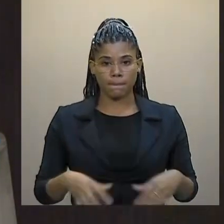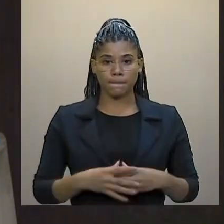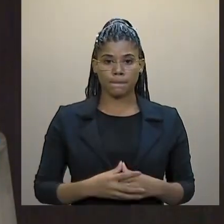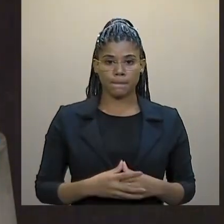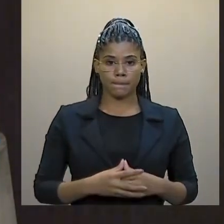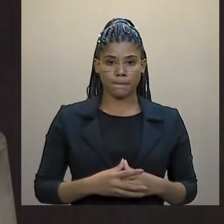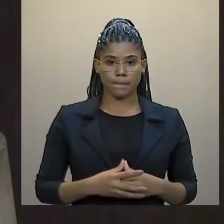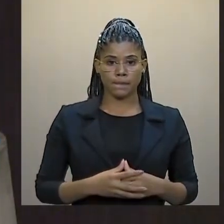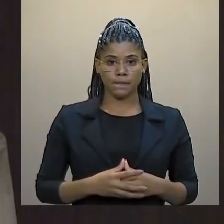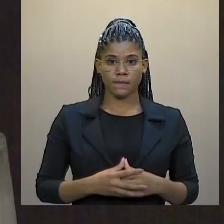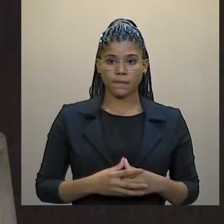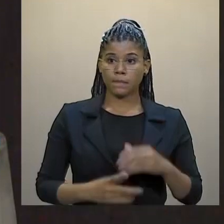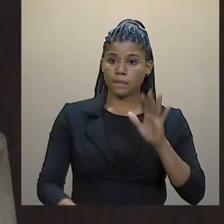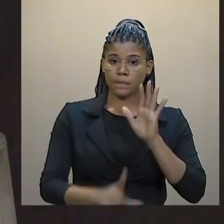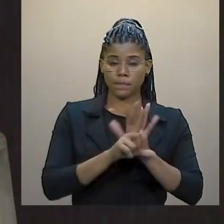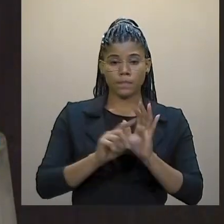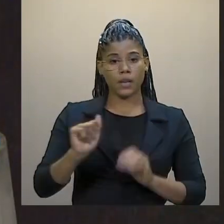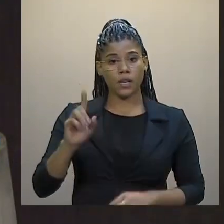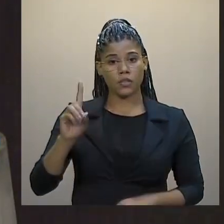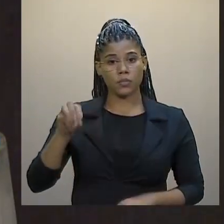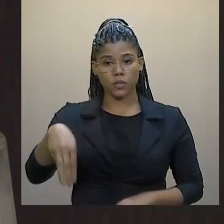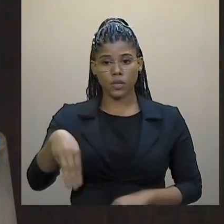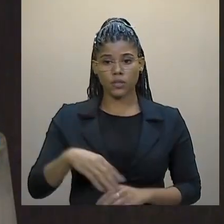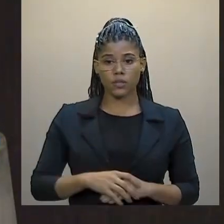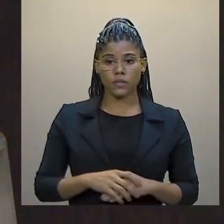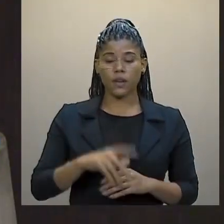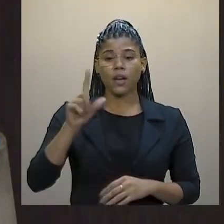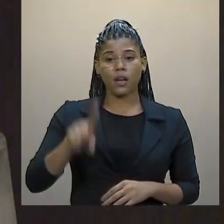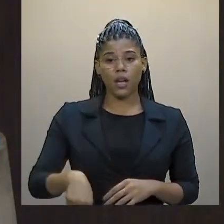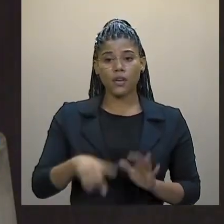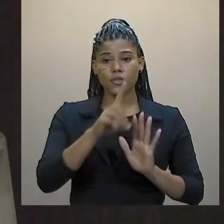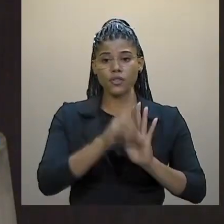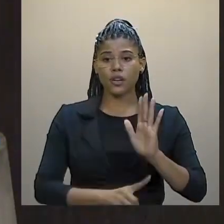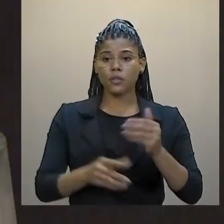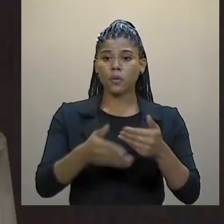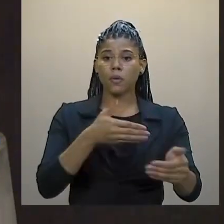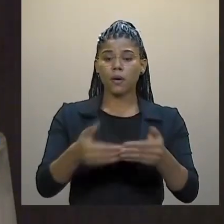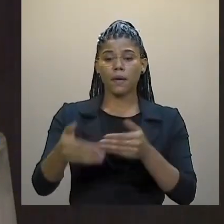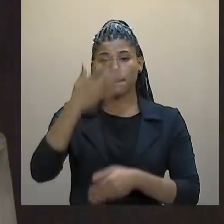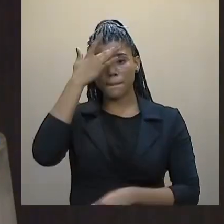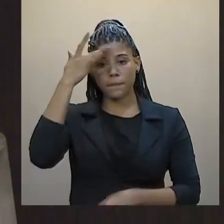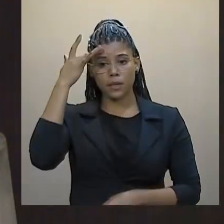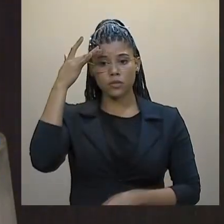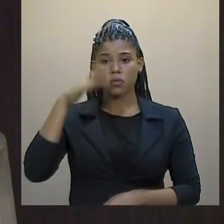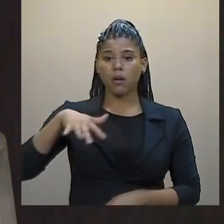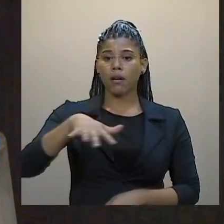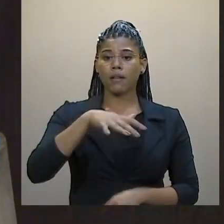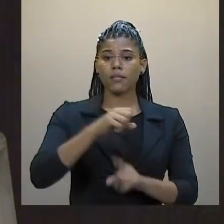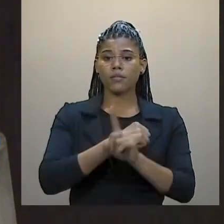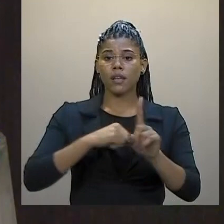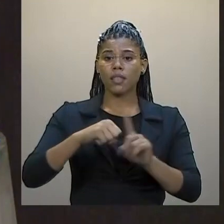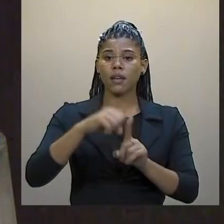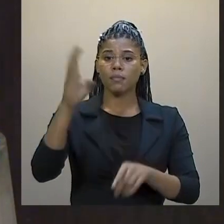administrativa. Direito, portanto, a qualquer um na sociedade brasileira.